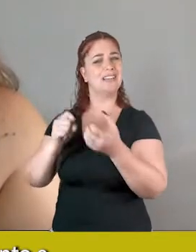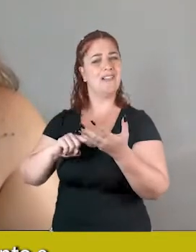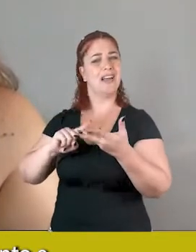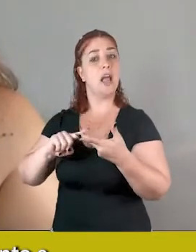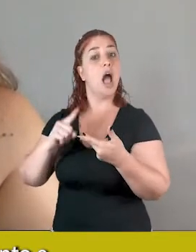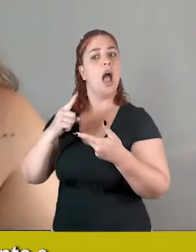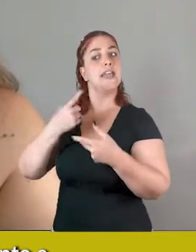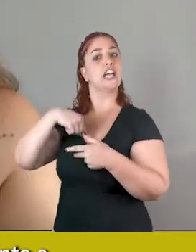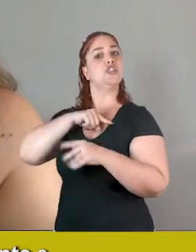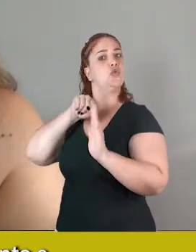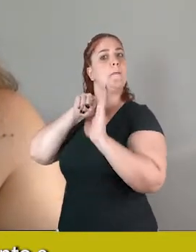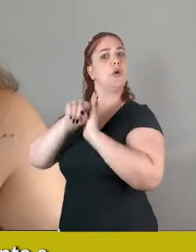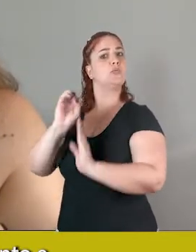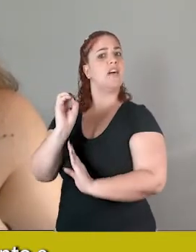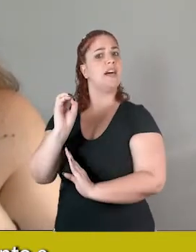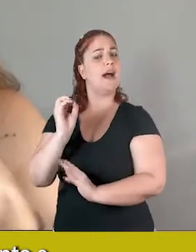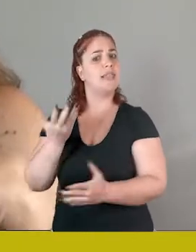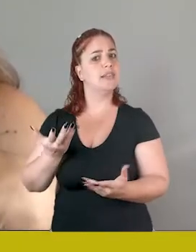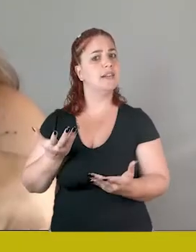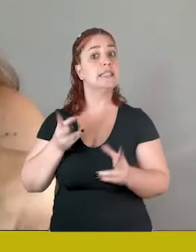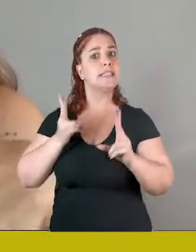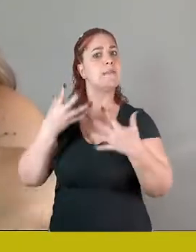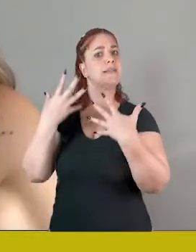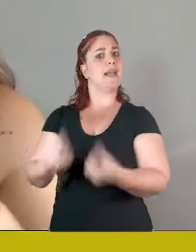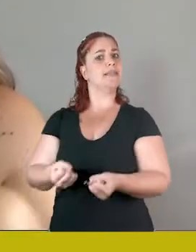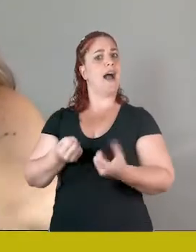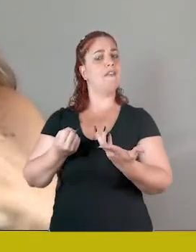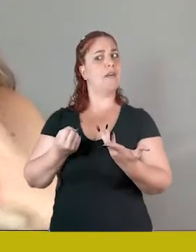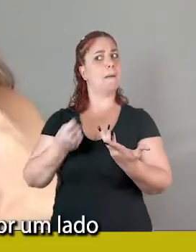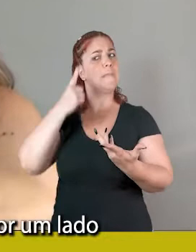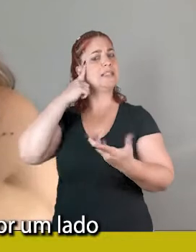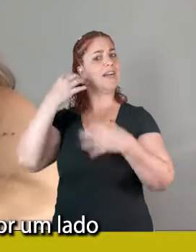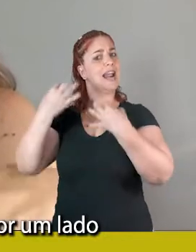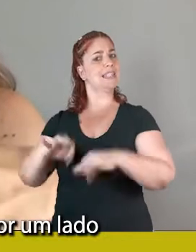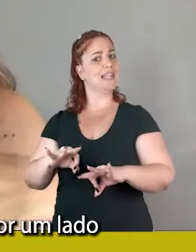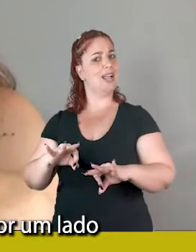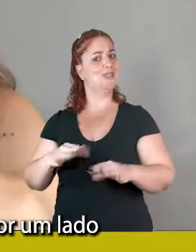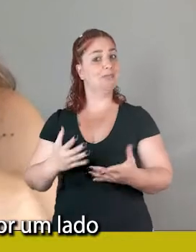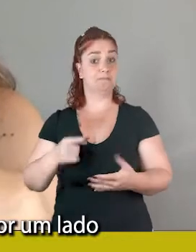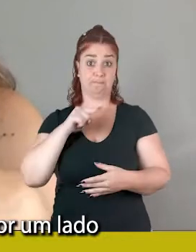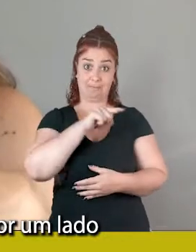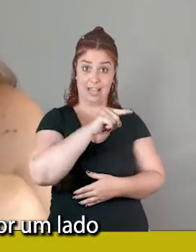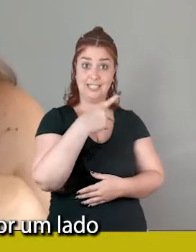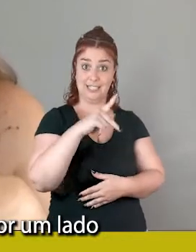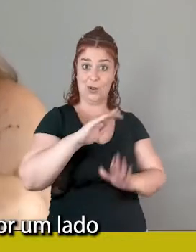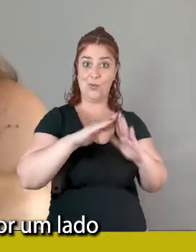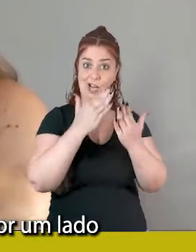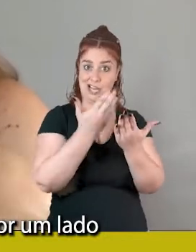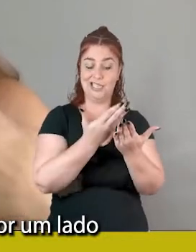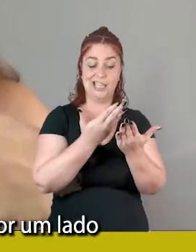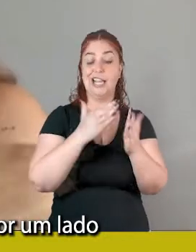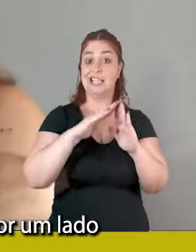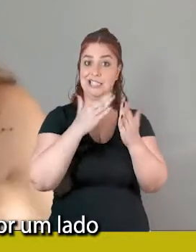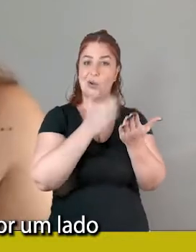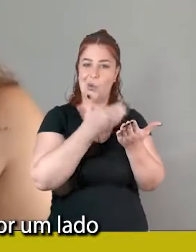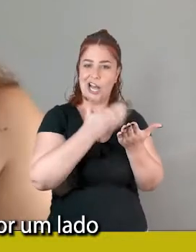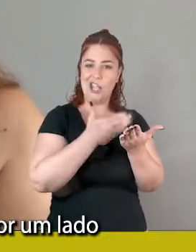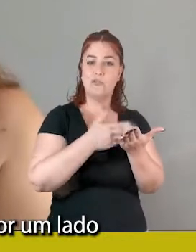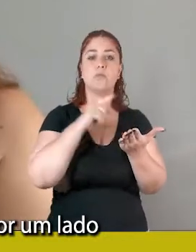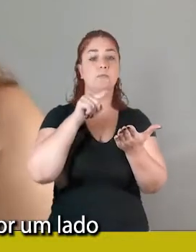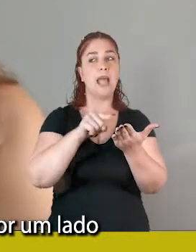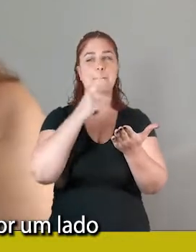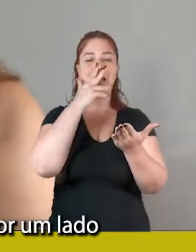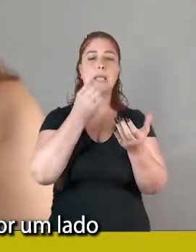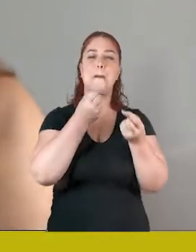tanto, né, e, enfim, o livro é, ele é pesado por um